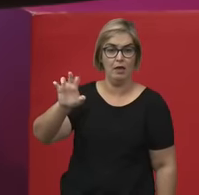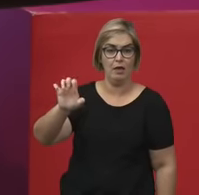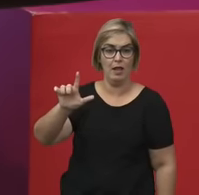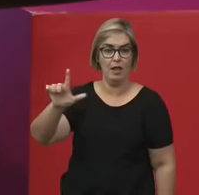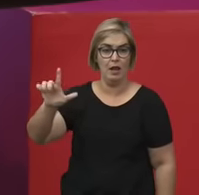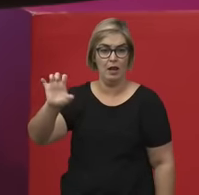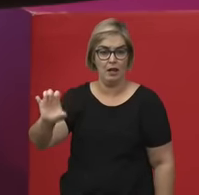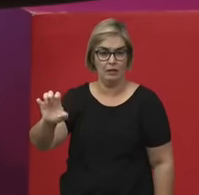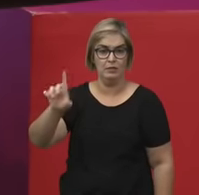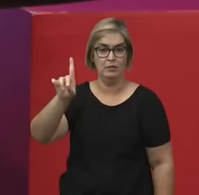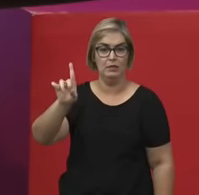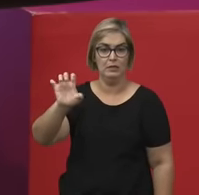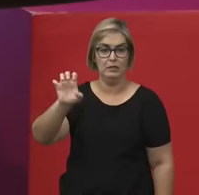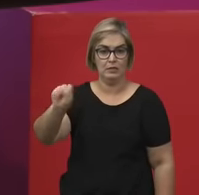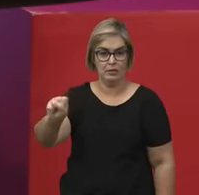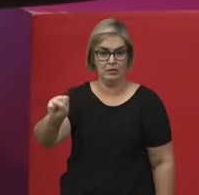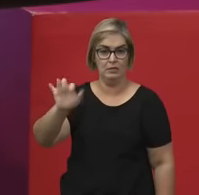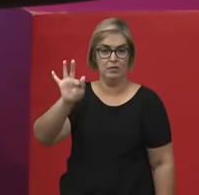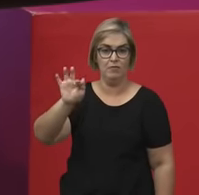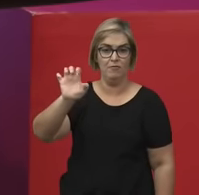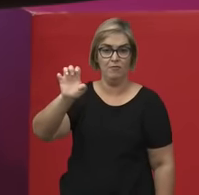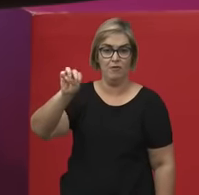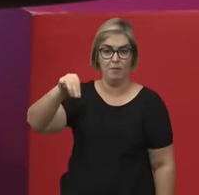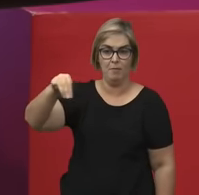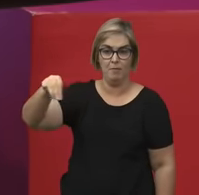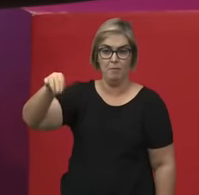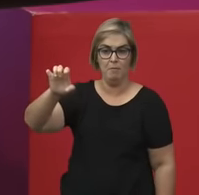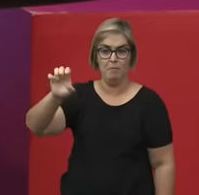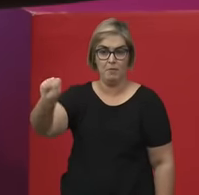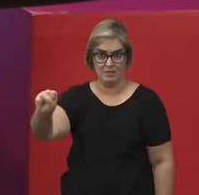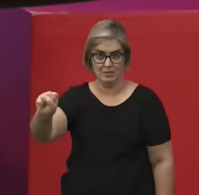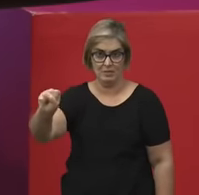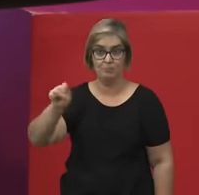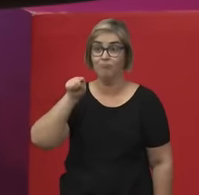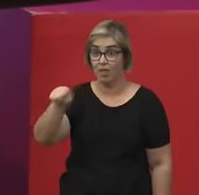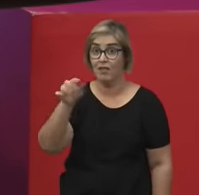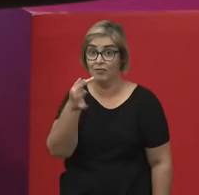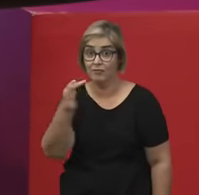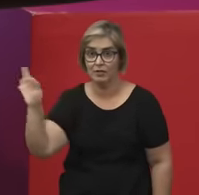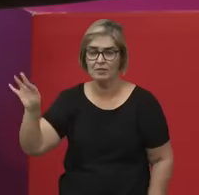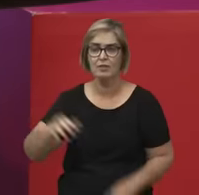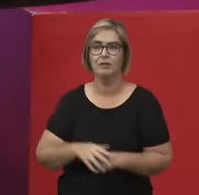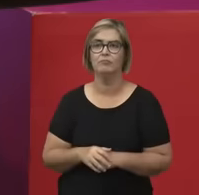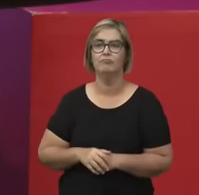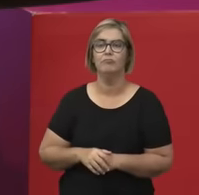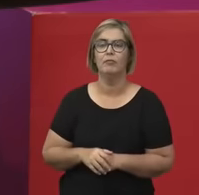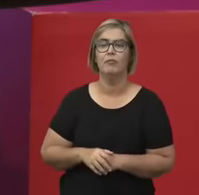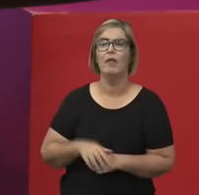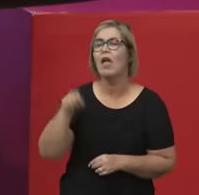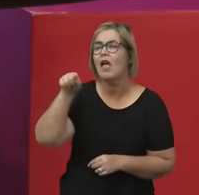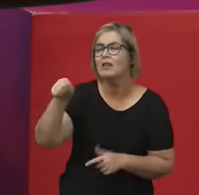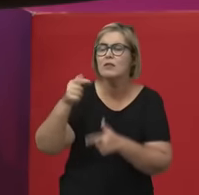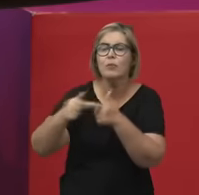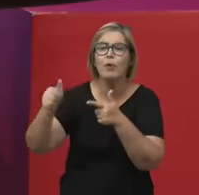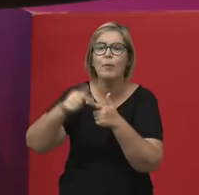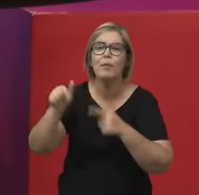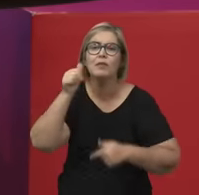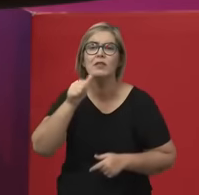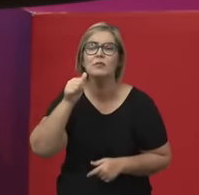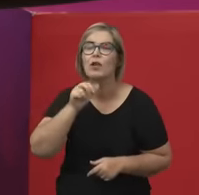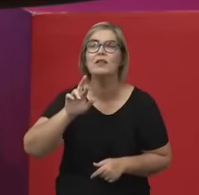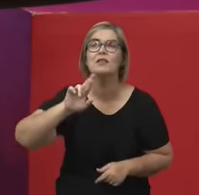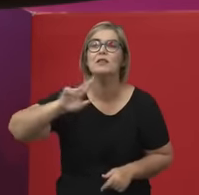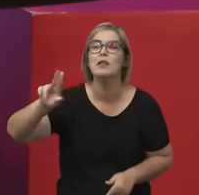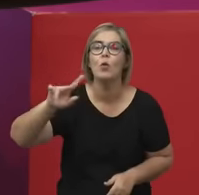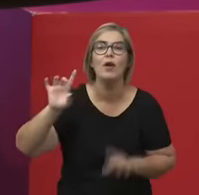A questão das mulheres é uma questão, não é só uma questão política, não é só acerca do